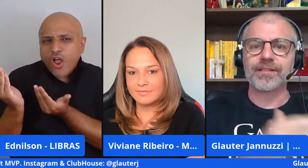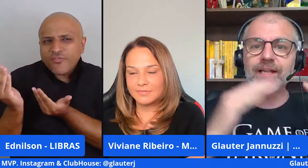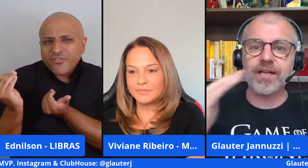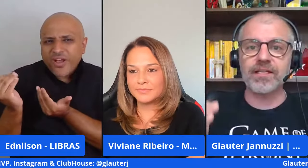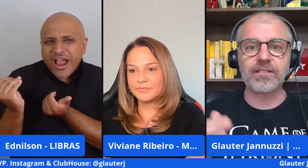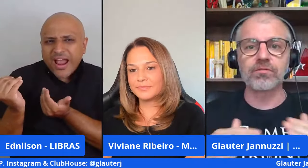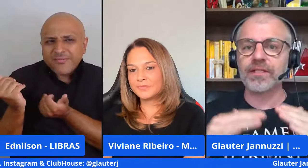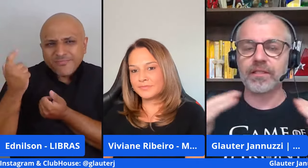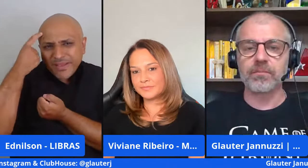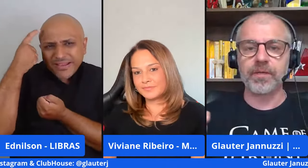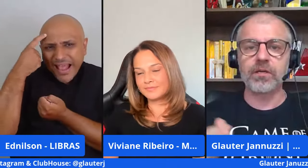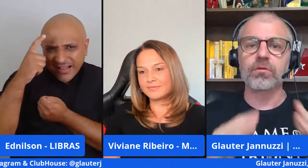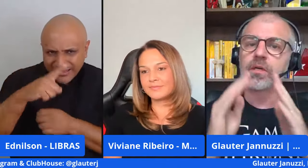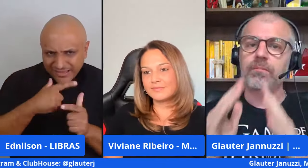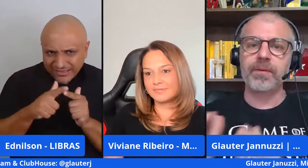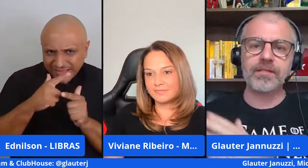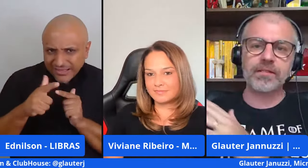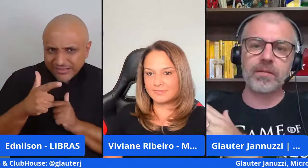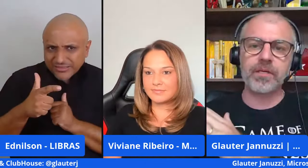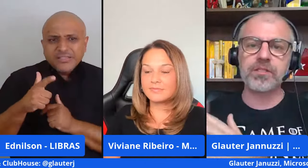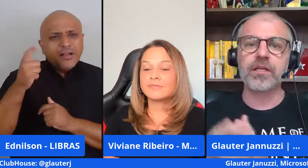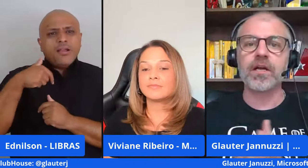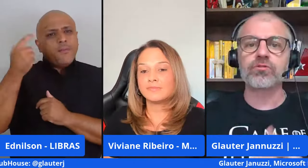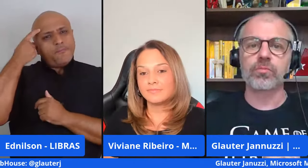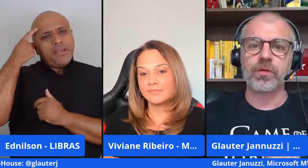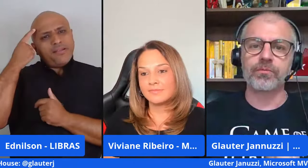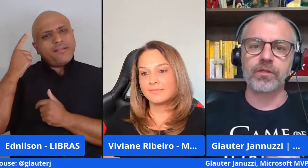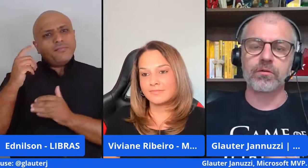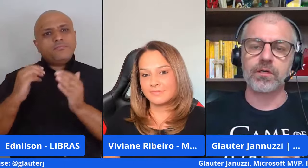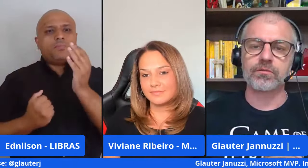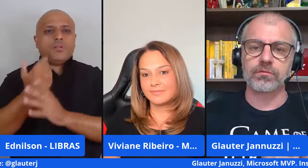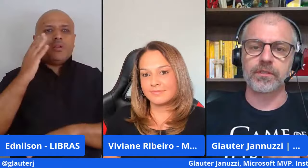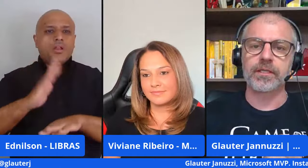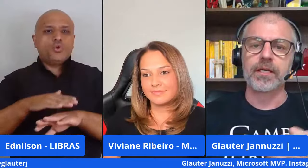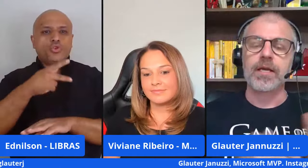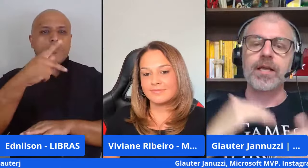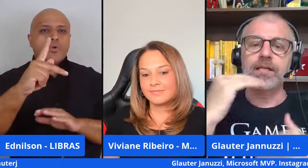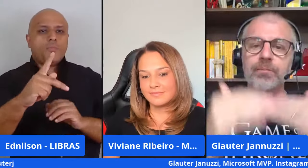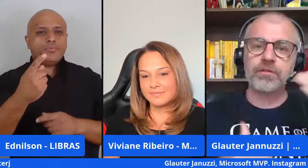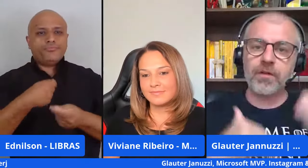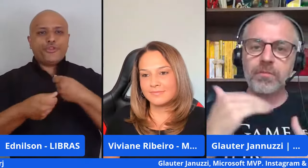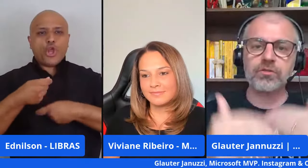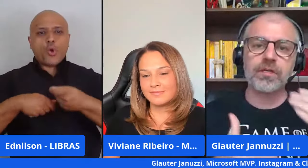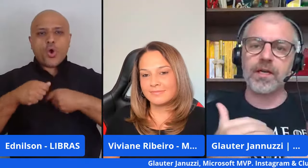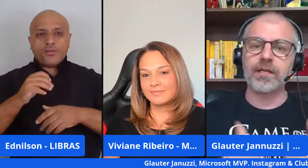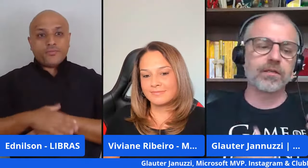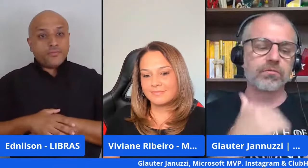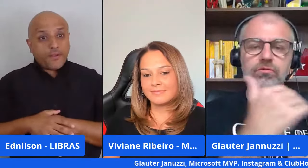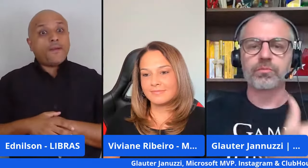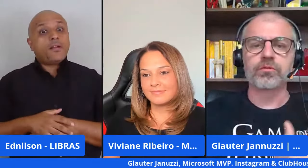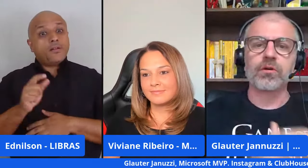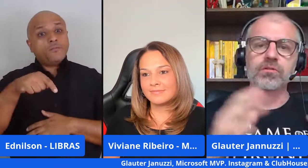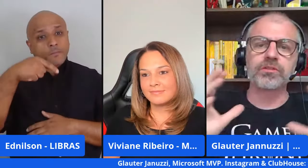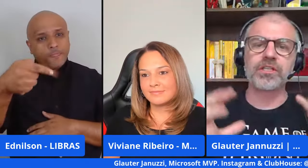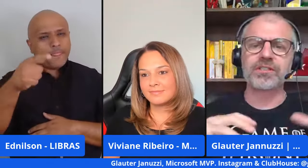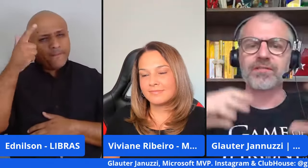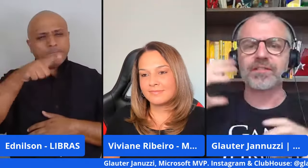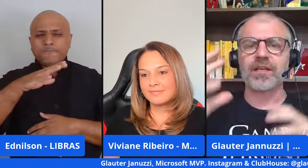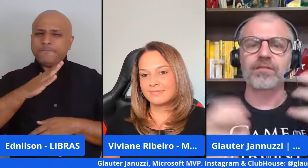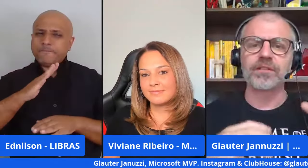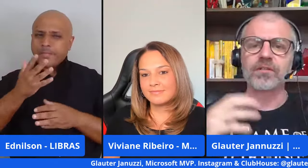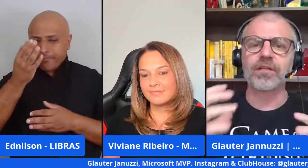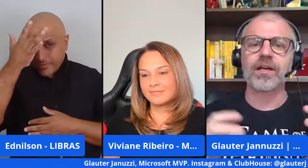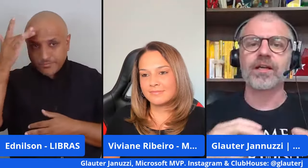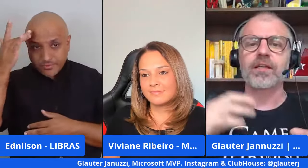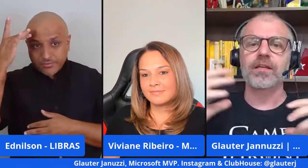se está em crise se não está tendo emprego pensa de repente em criar o seu próprio negócio né e aí depois veio uma jornada com o Disup Talks muita gente